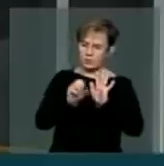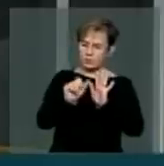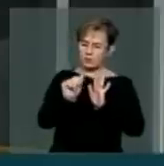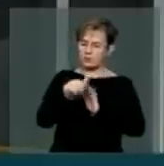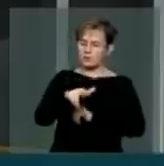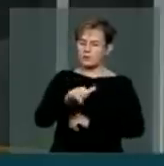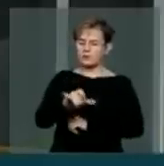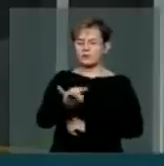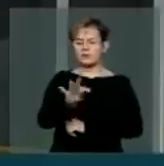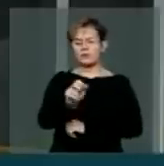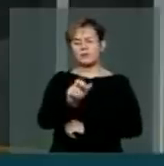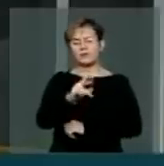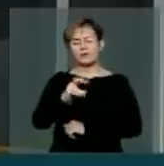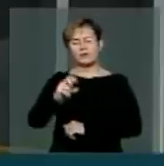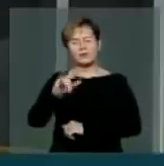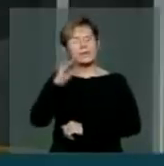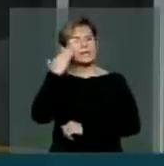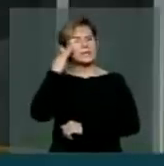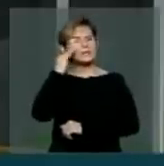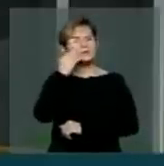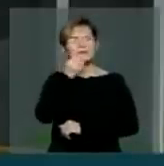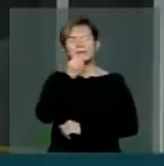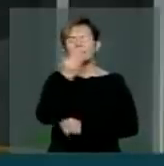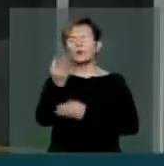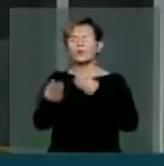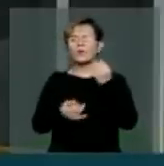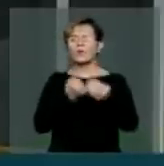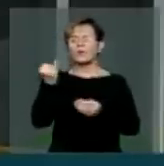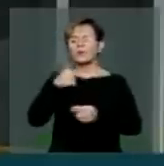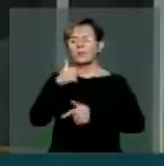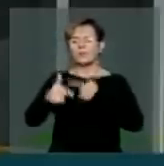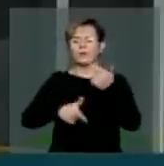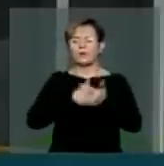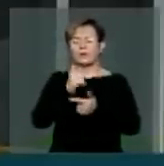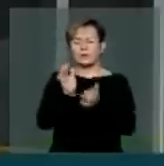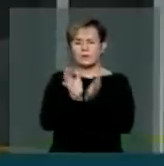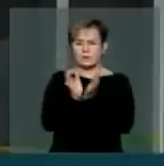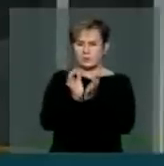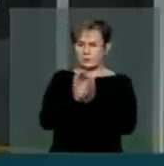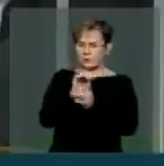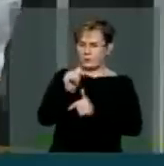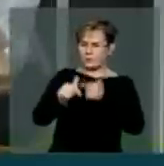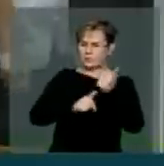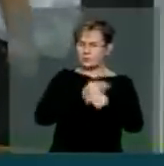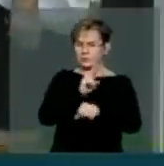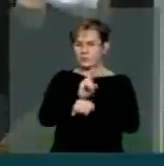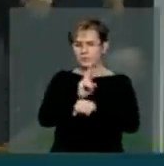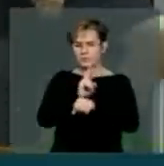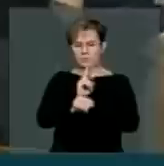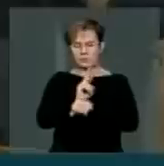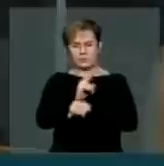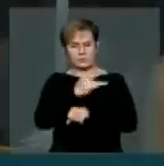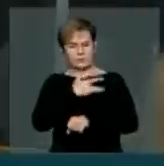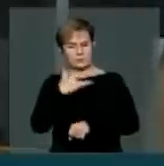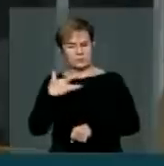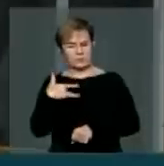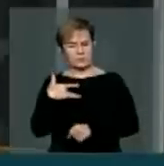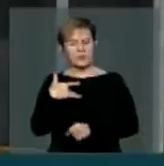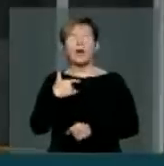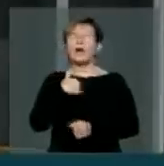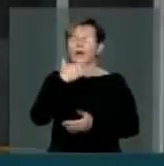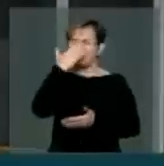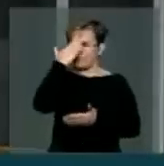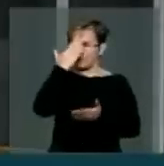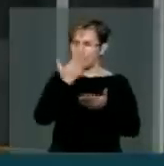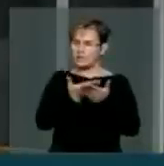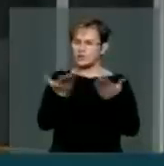importância dos agentes comunitários de saúde. E eu estou otimista, deputado Ibama Alves, que hoje o ministro